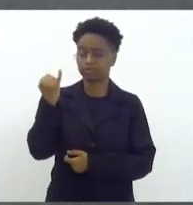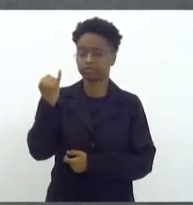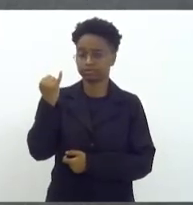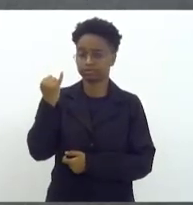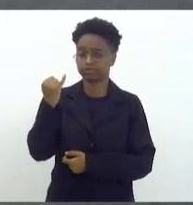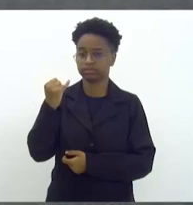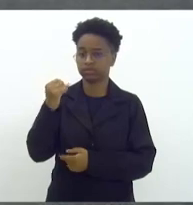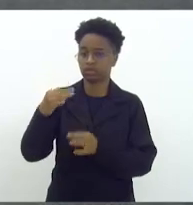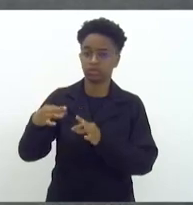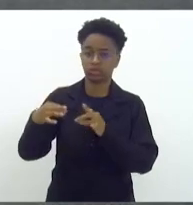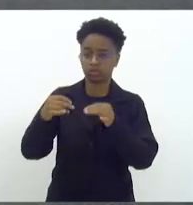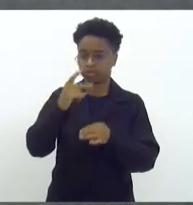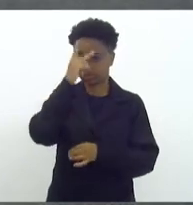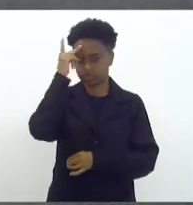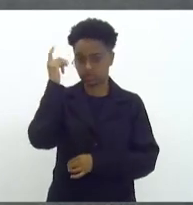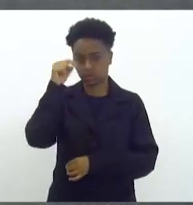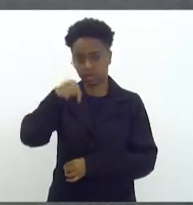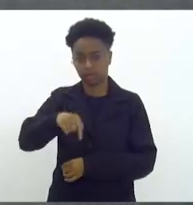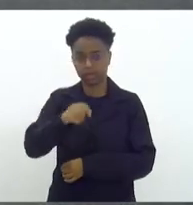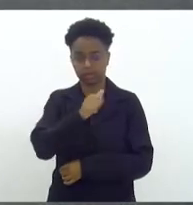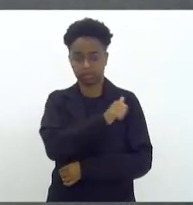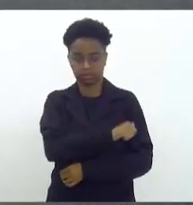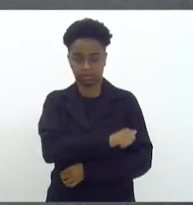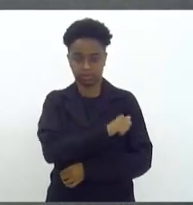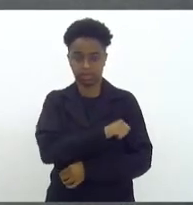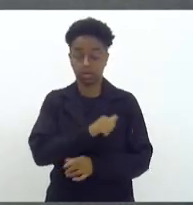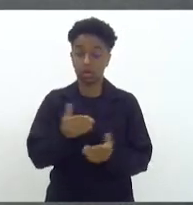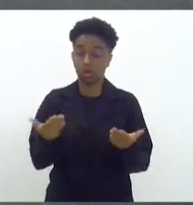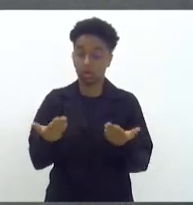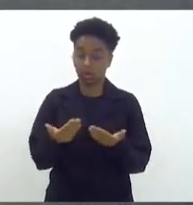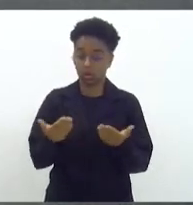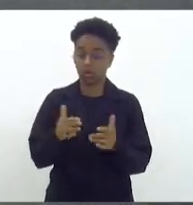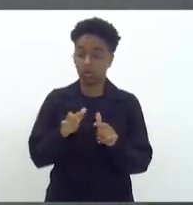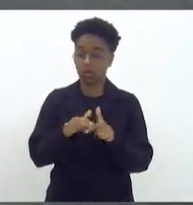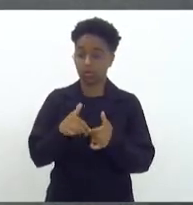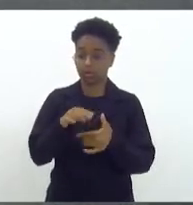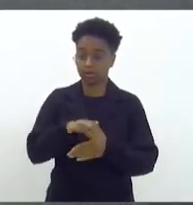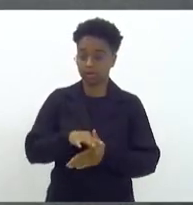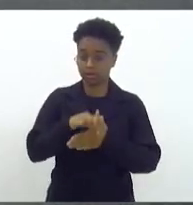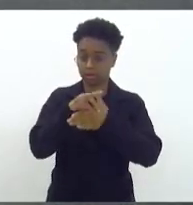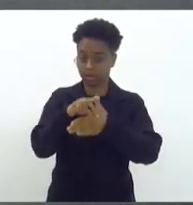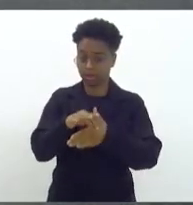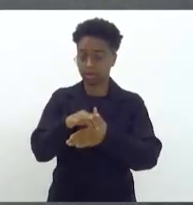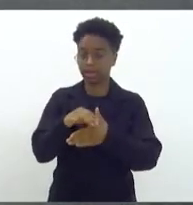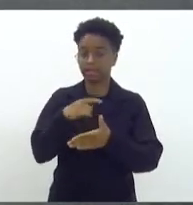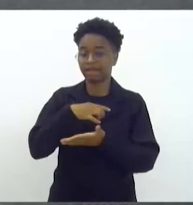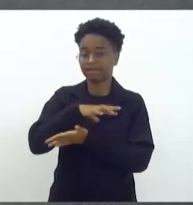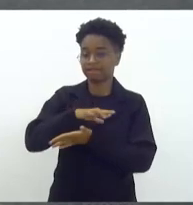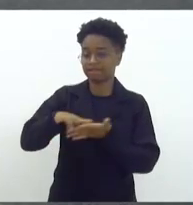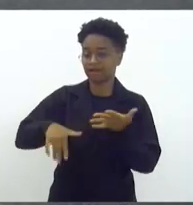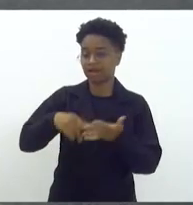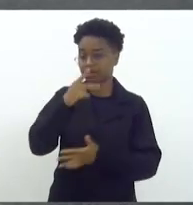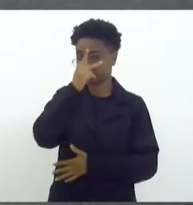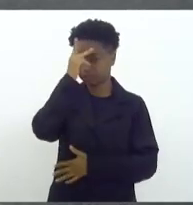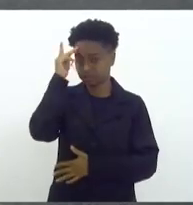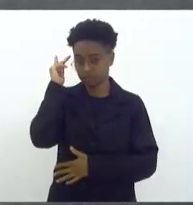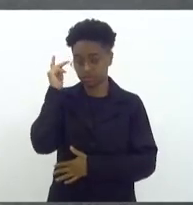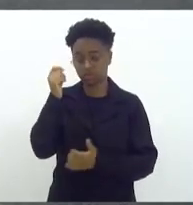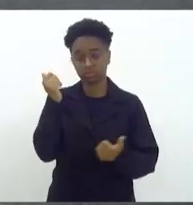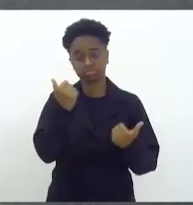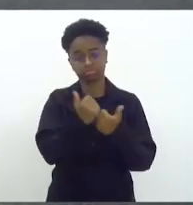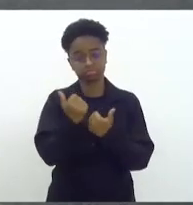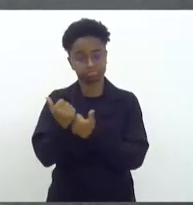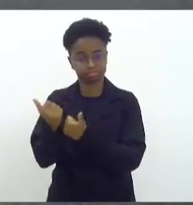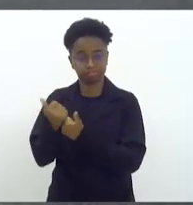para todos do nosso Estado. Hoje, através da sua liderança, são milhares de vidas assistidas